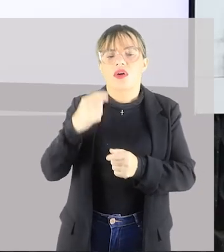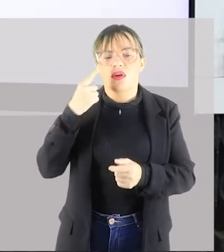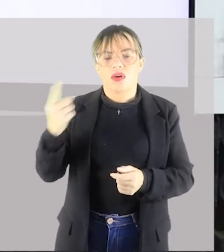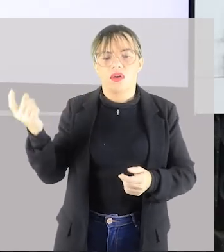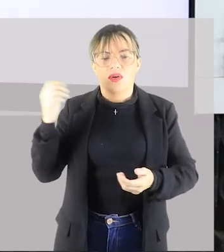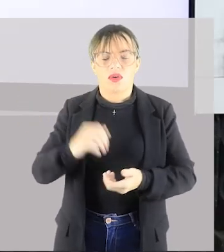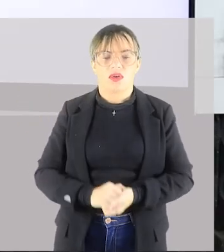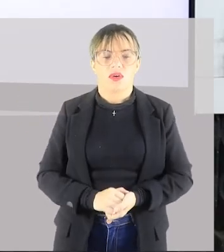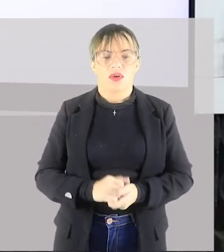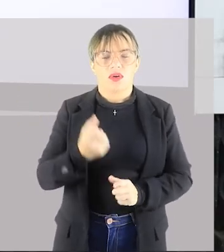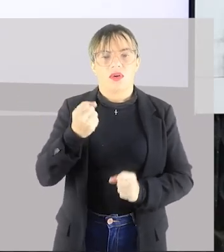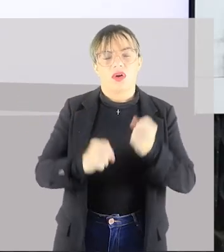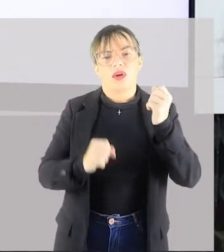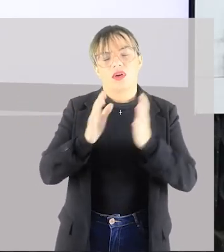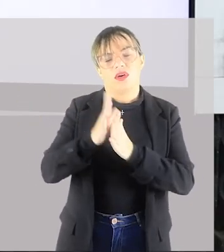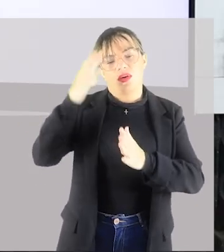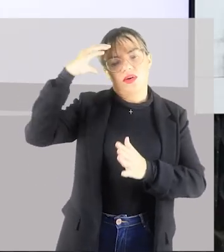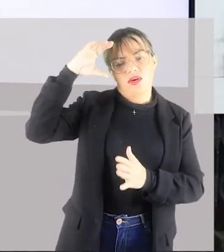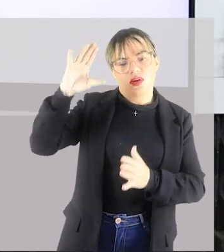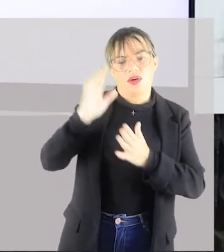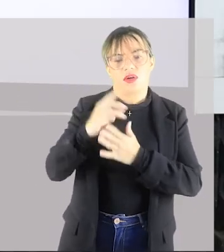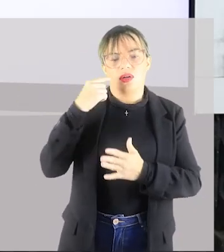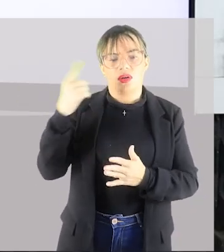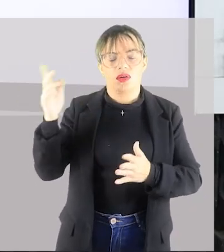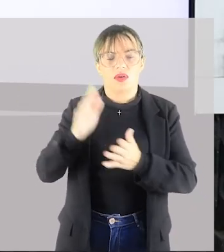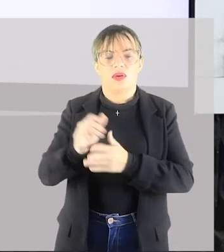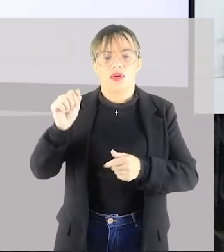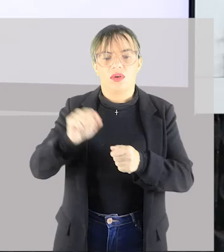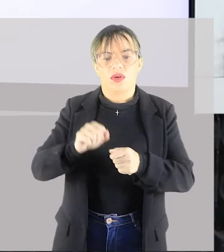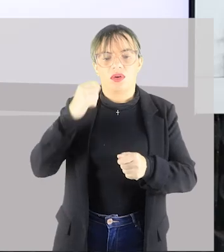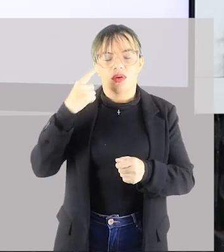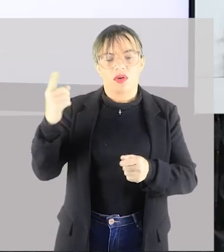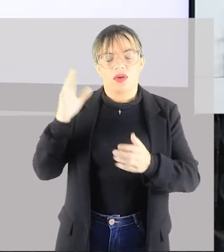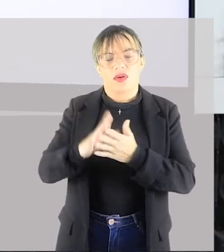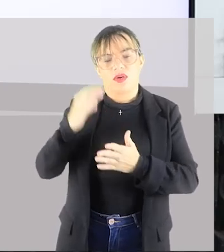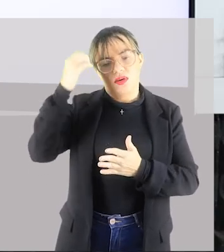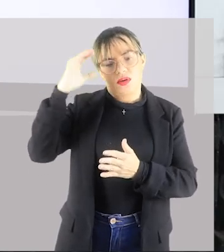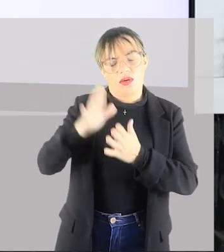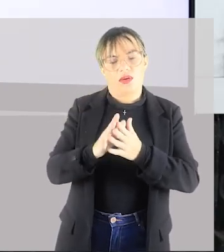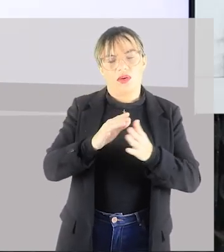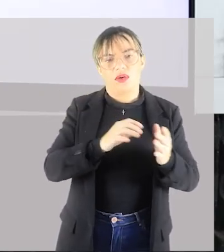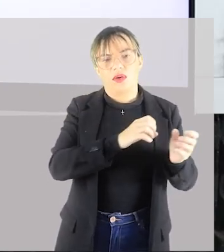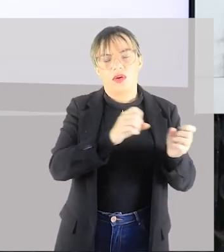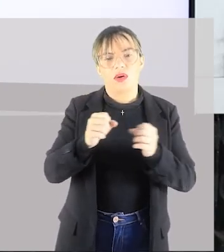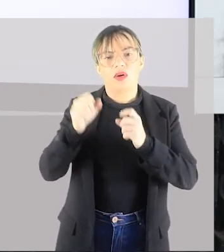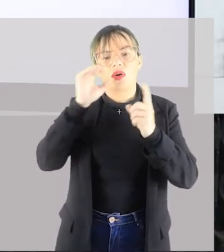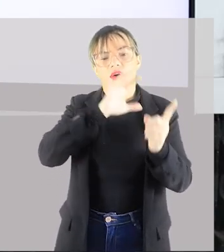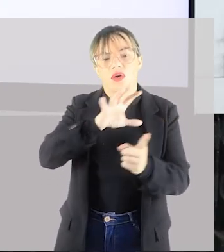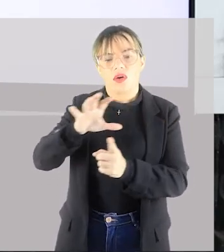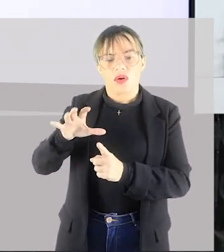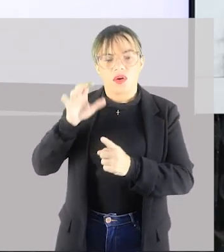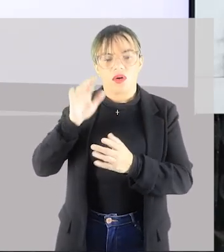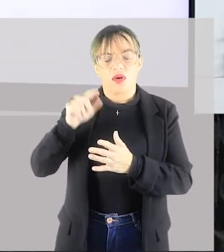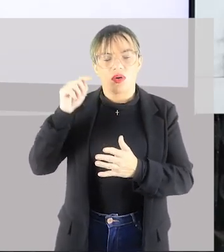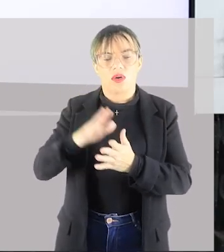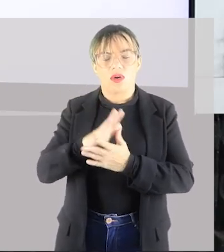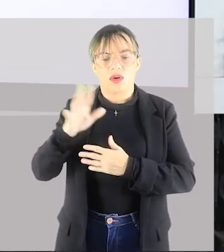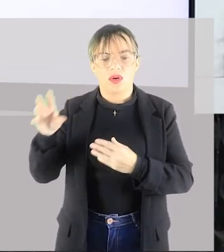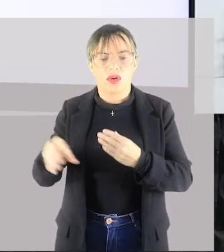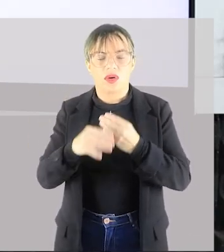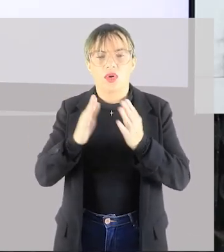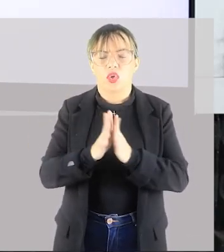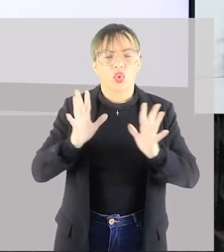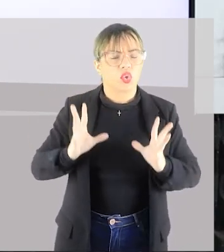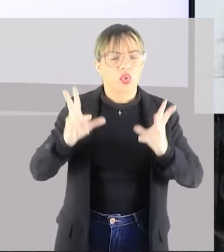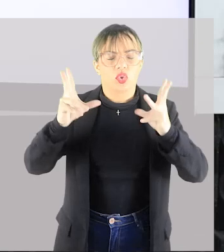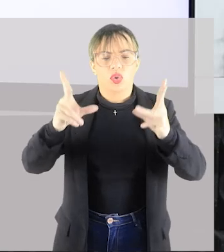Vai ser a indústria cultural. É aquela que produz a cultura de massa incorporando todas as